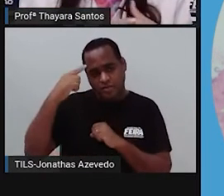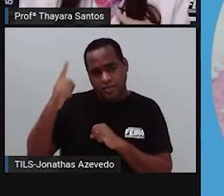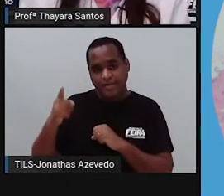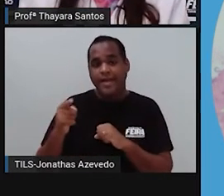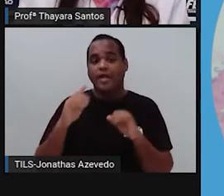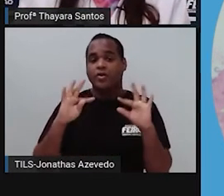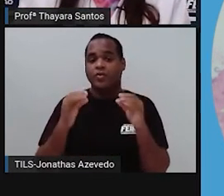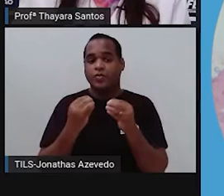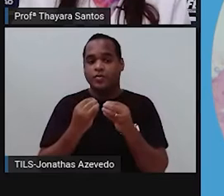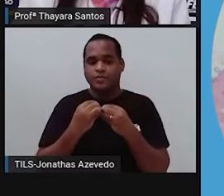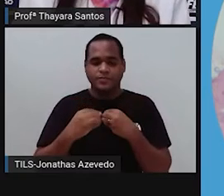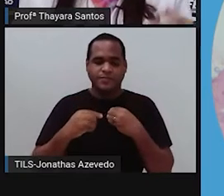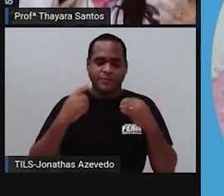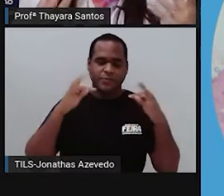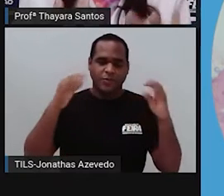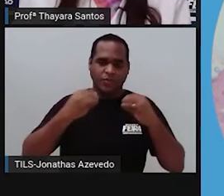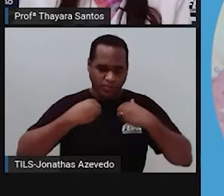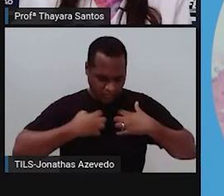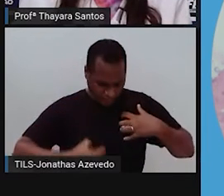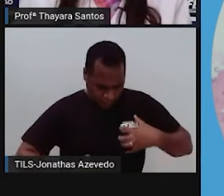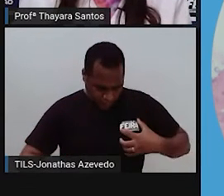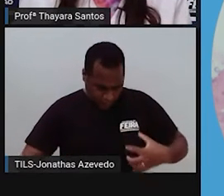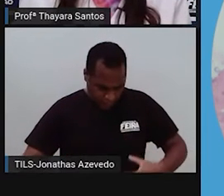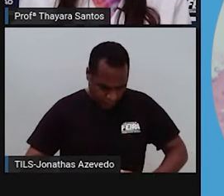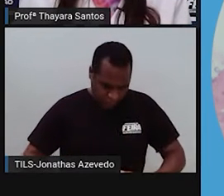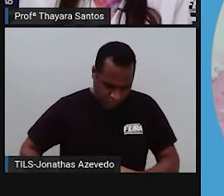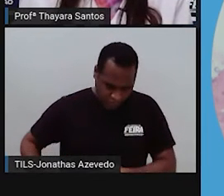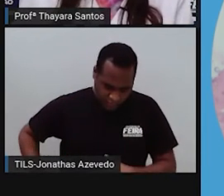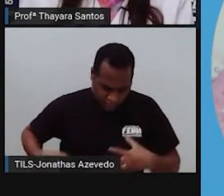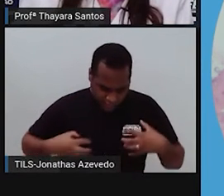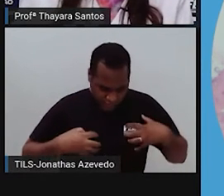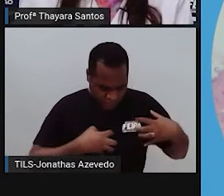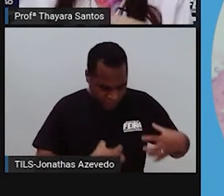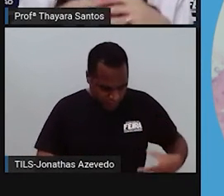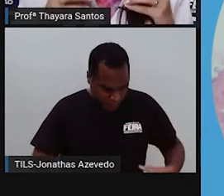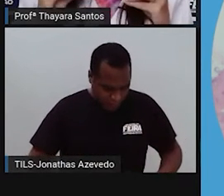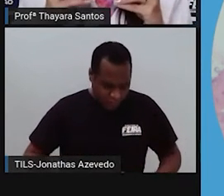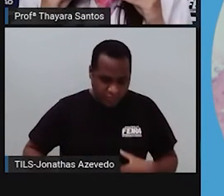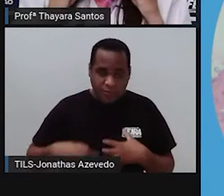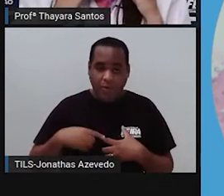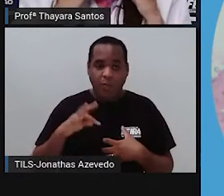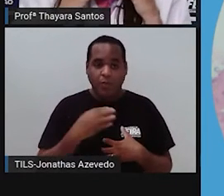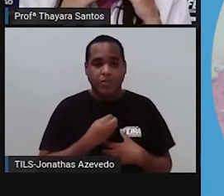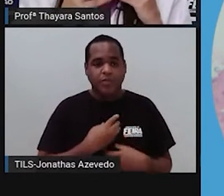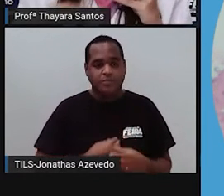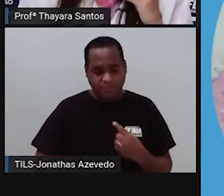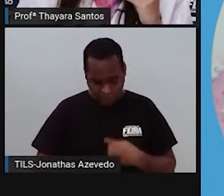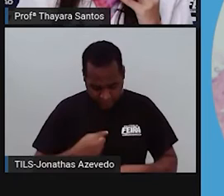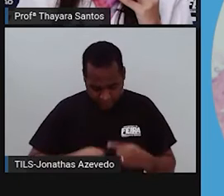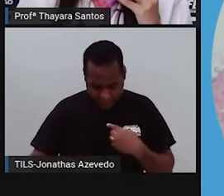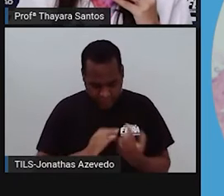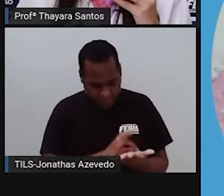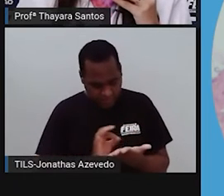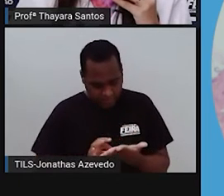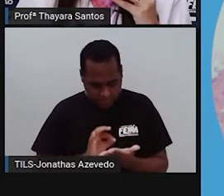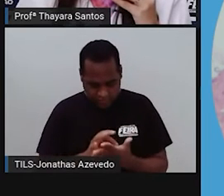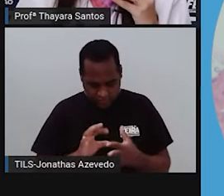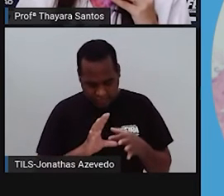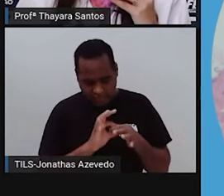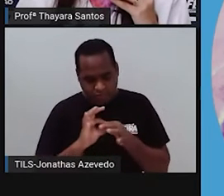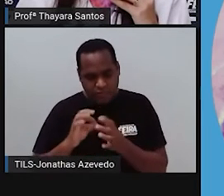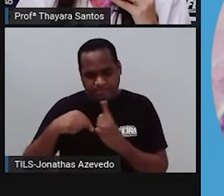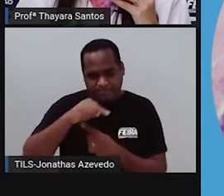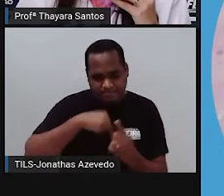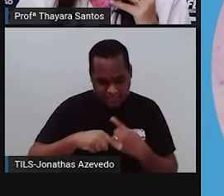reveste os nossos órgãos. Esse tecido epitelial, ele apresenta muitas células e elas estão muito grudadinhas, muito unidas.